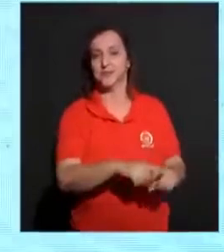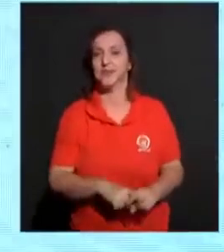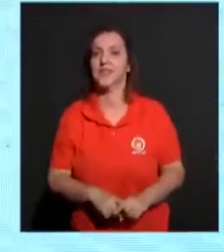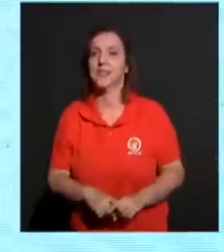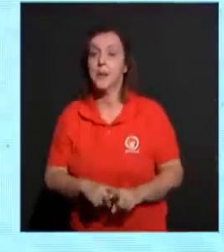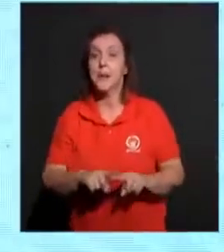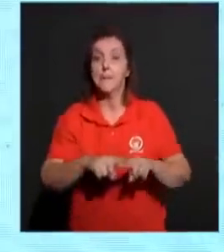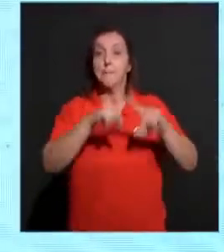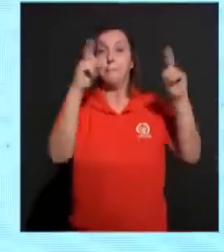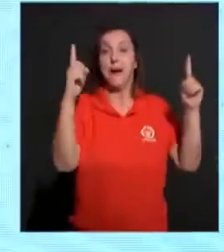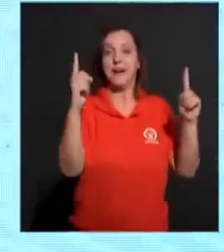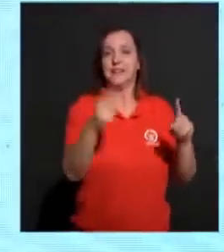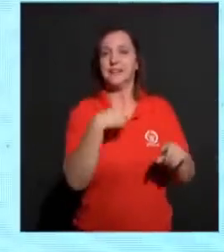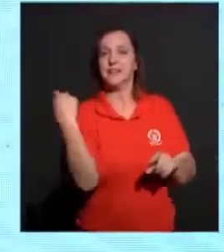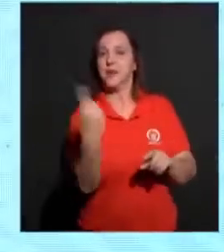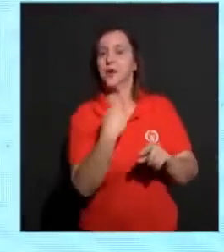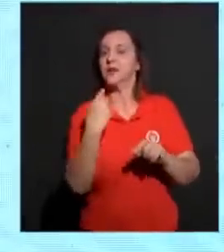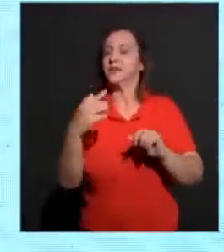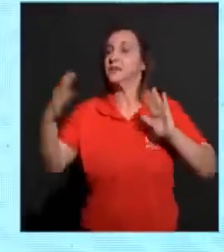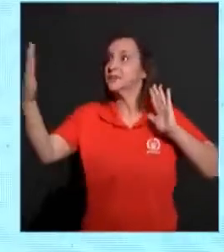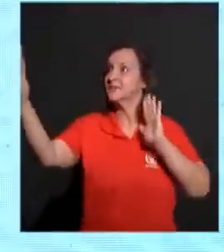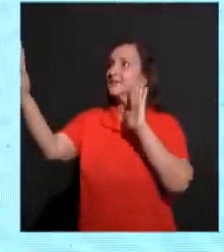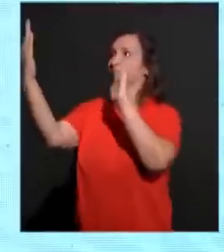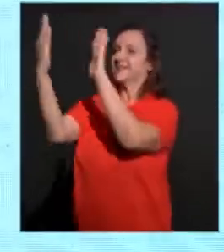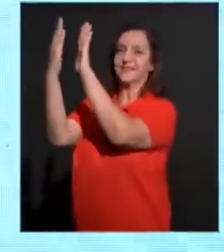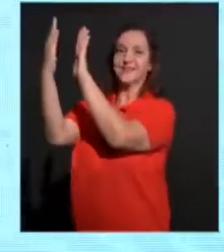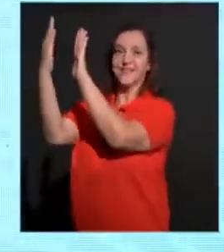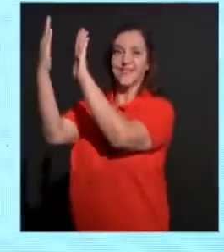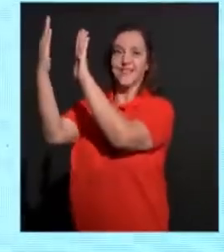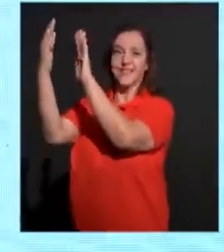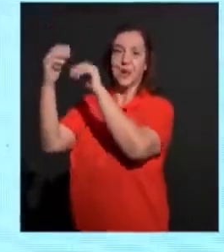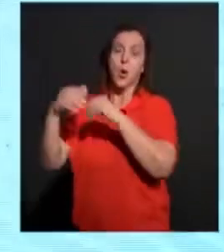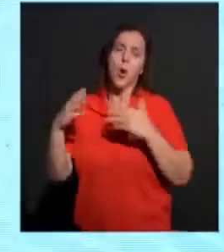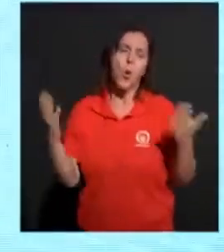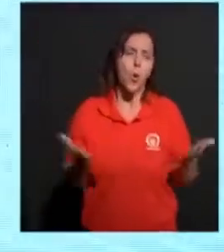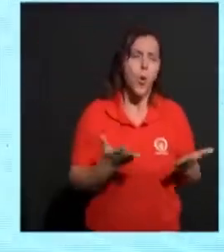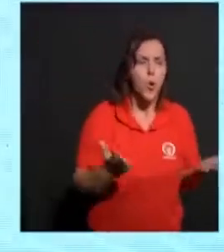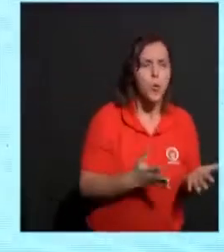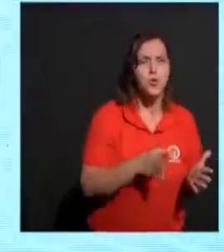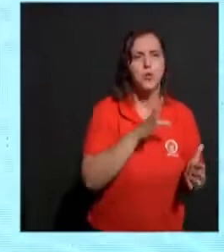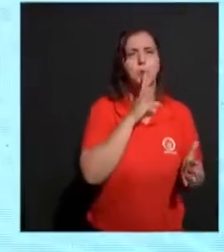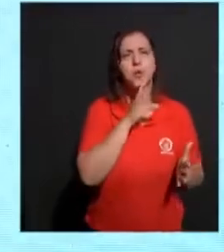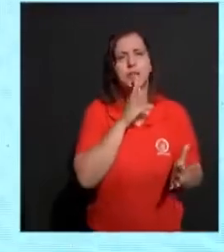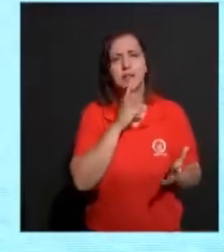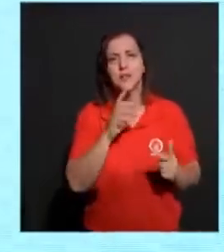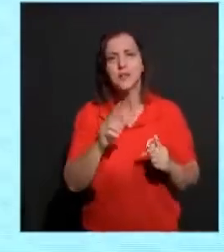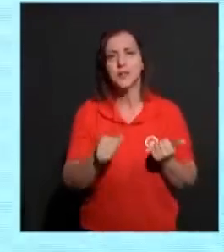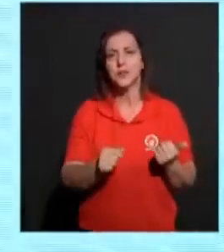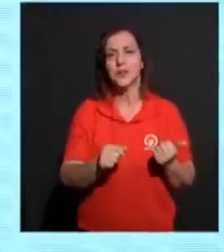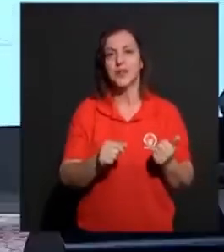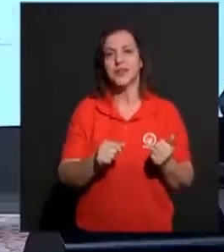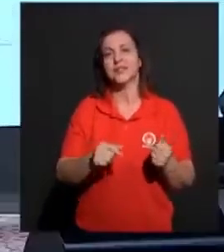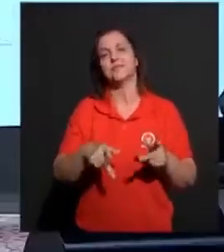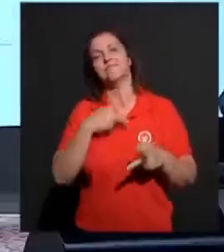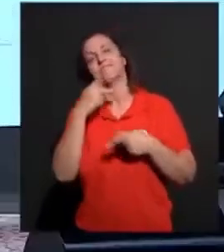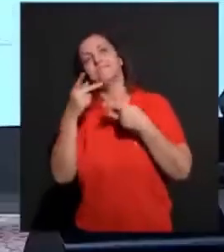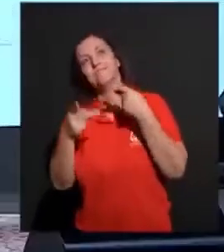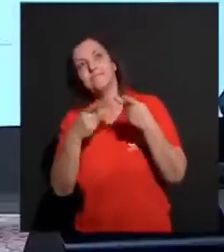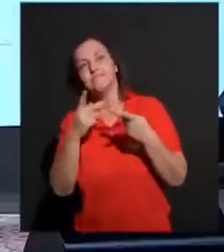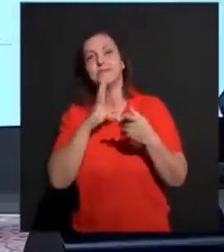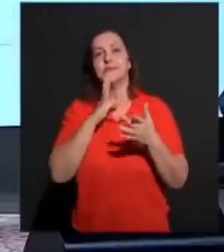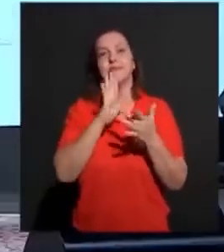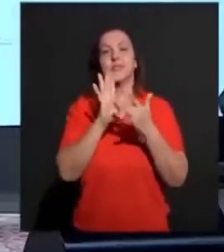face a face. Agora conheço em partes. Mas então conhecerei como também sou